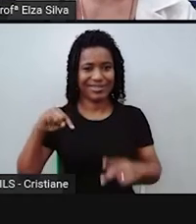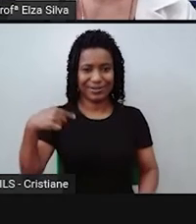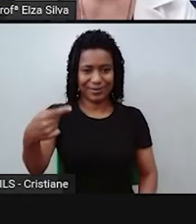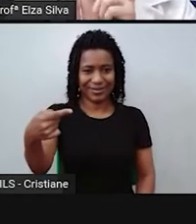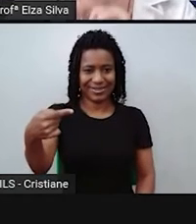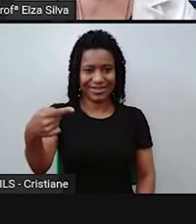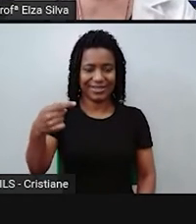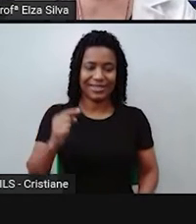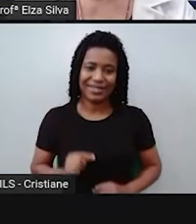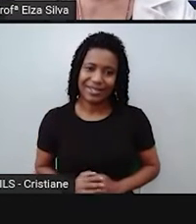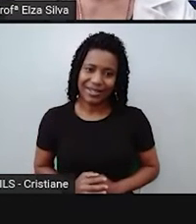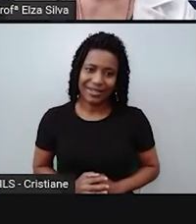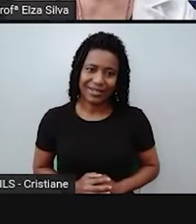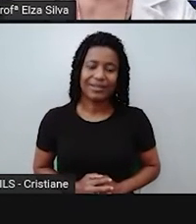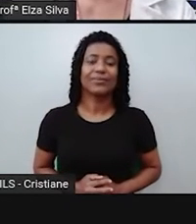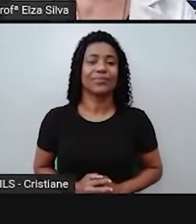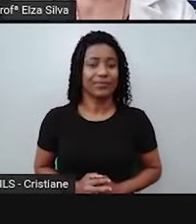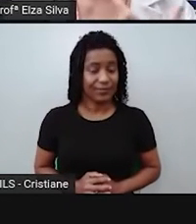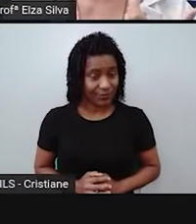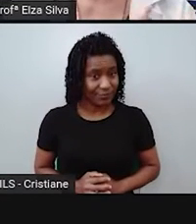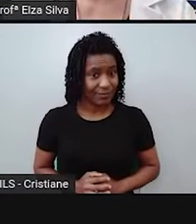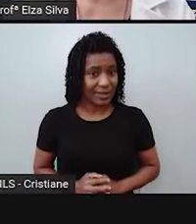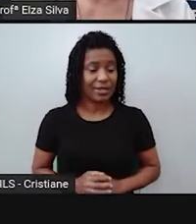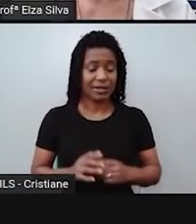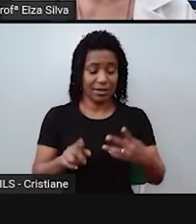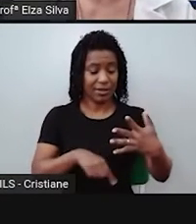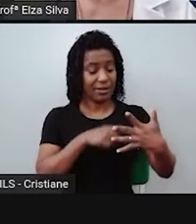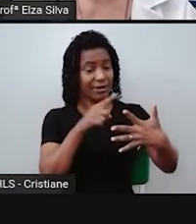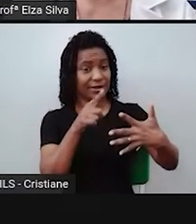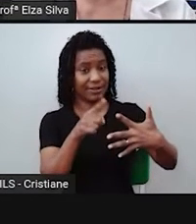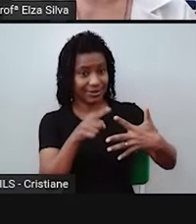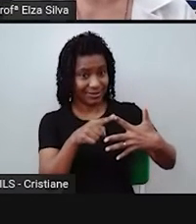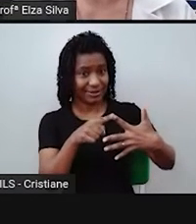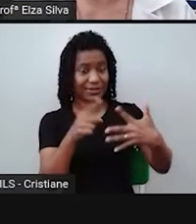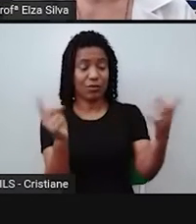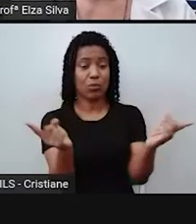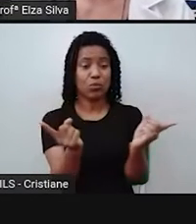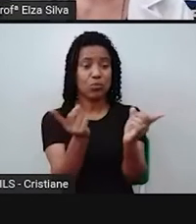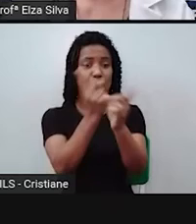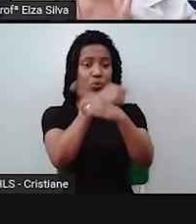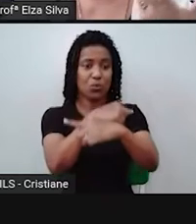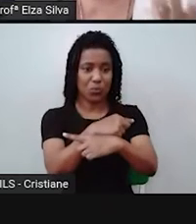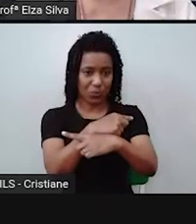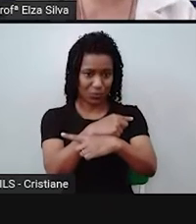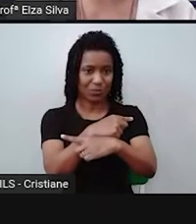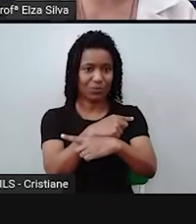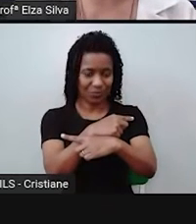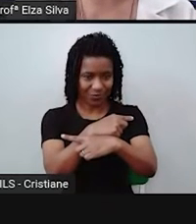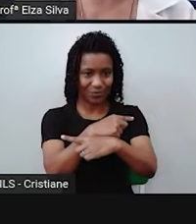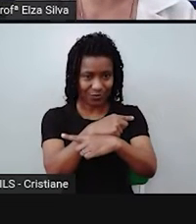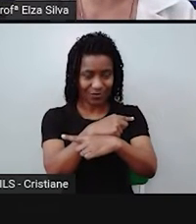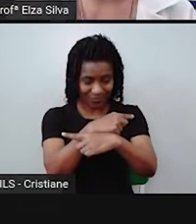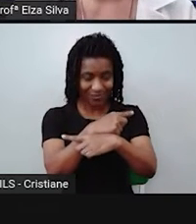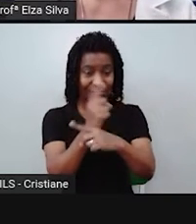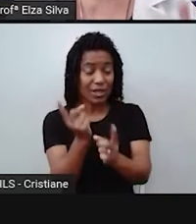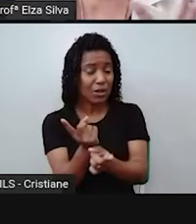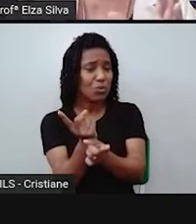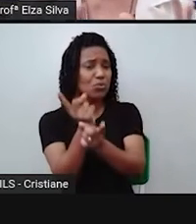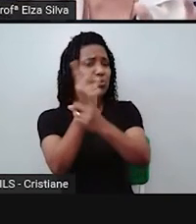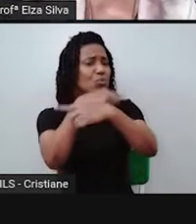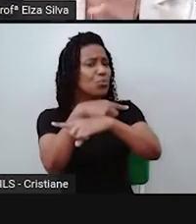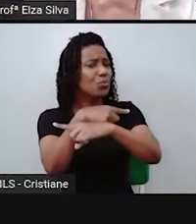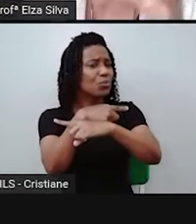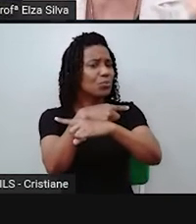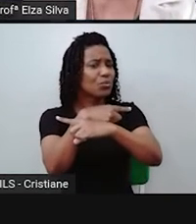você quer expressar ela é um contraste, um contraste, ou seja, uma oposição. Se